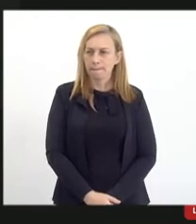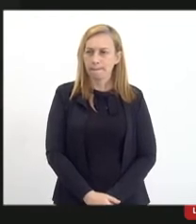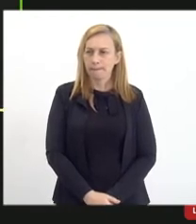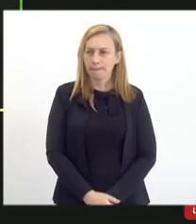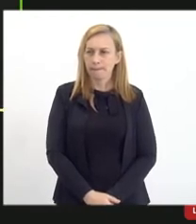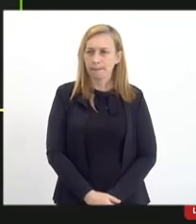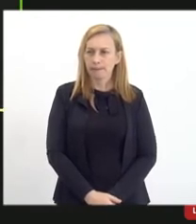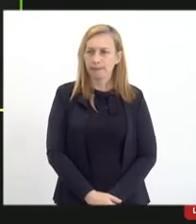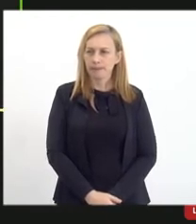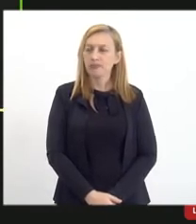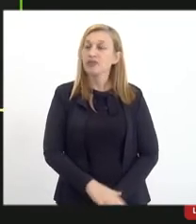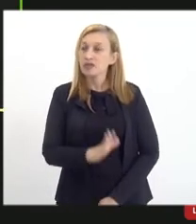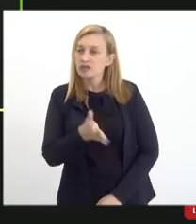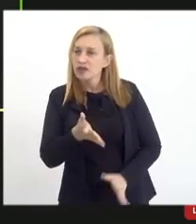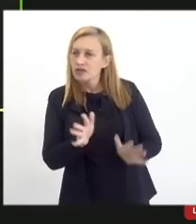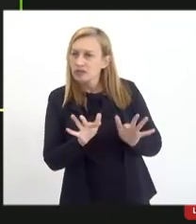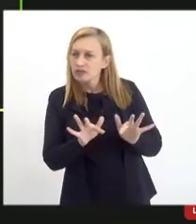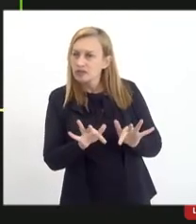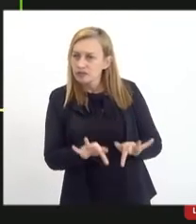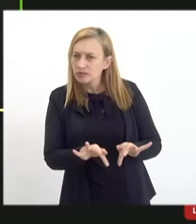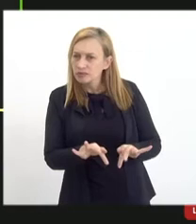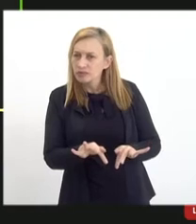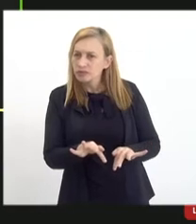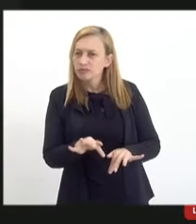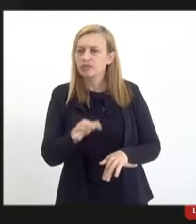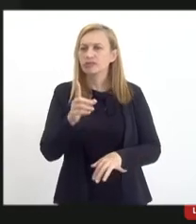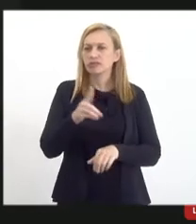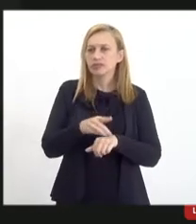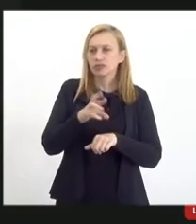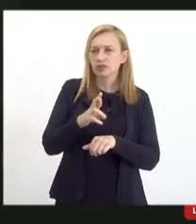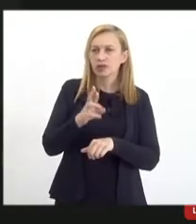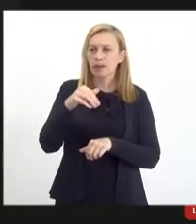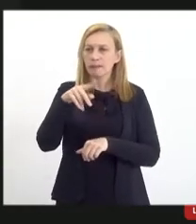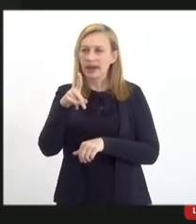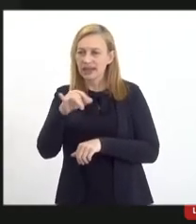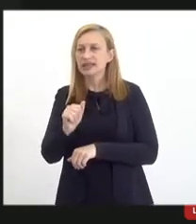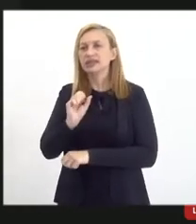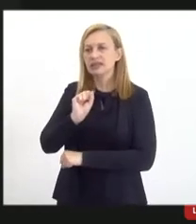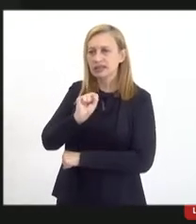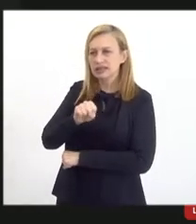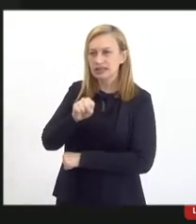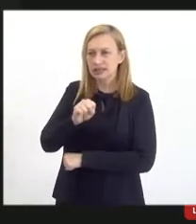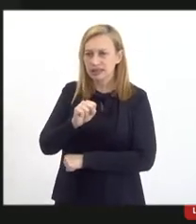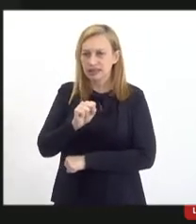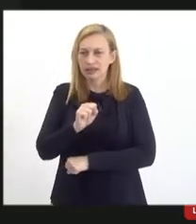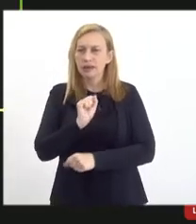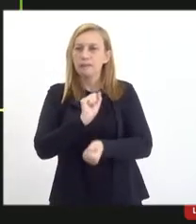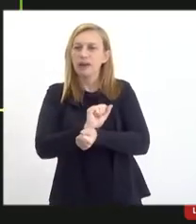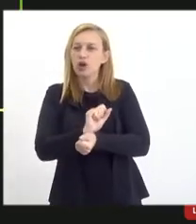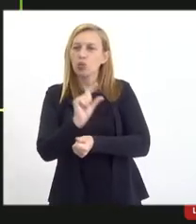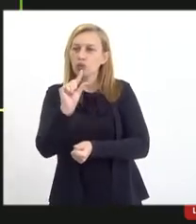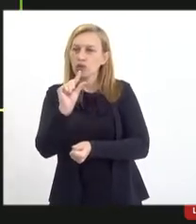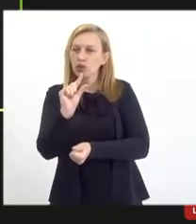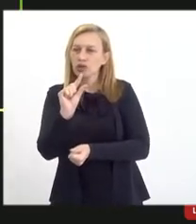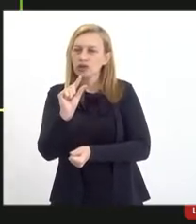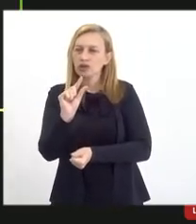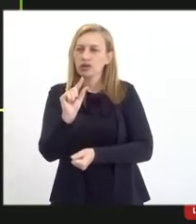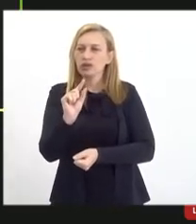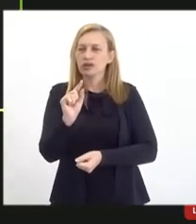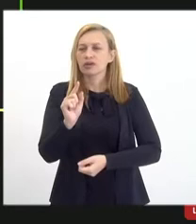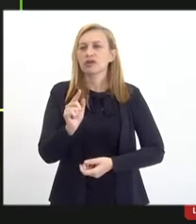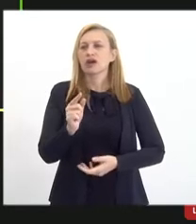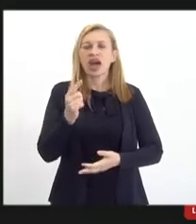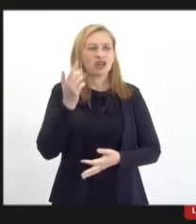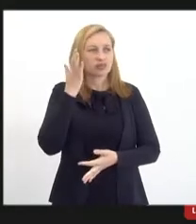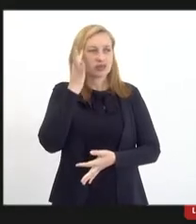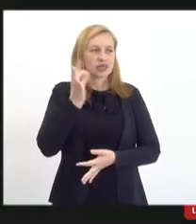Já encerrou a palavra, doutora Magda? Sim, era isso, você deu um pouco de, congelou um pouquinho a sua imagem e fiquei com